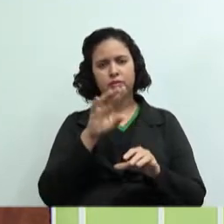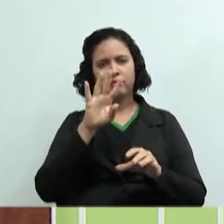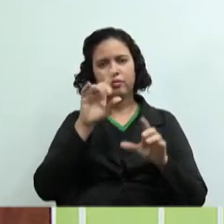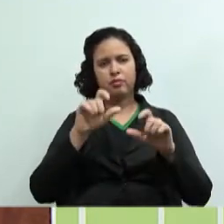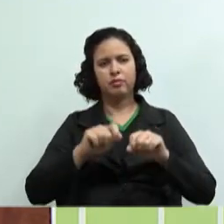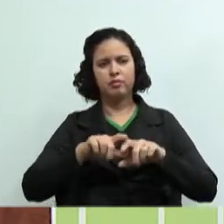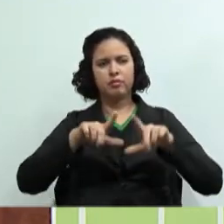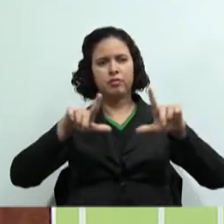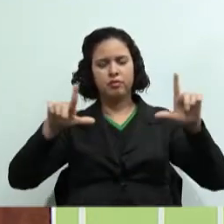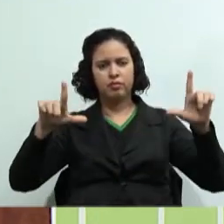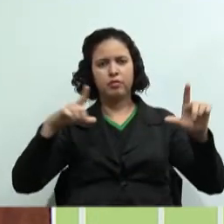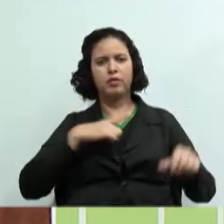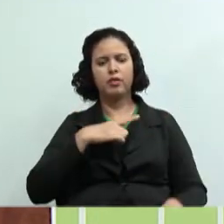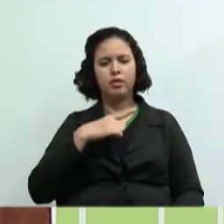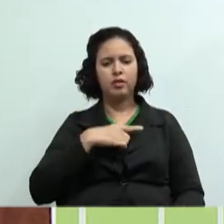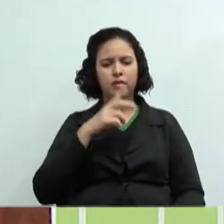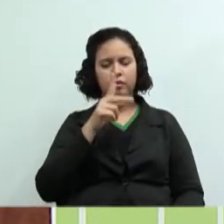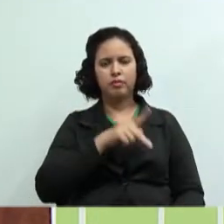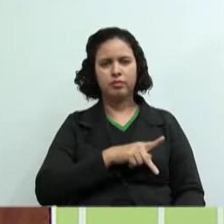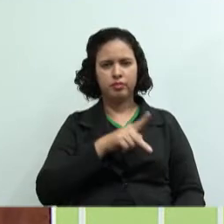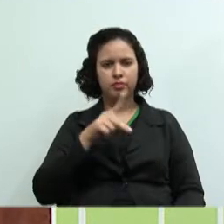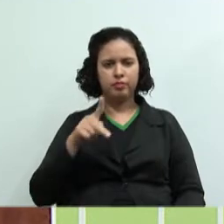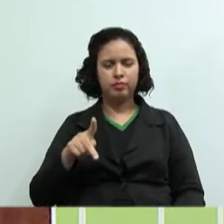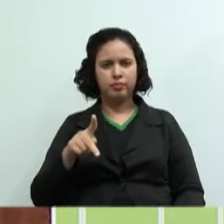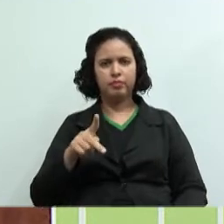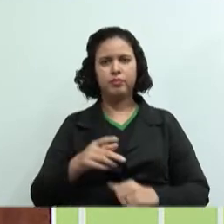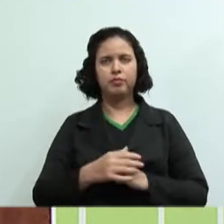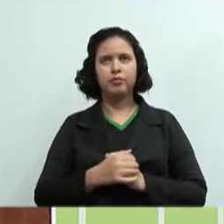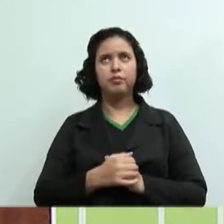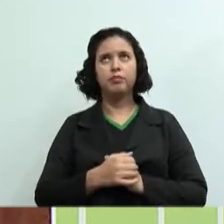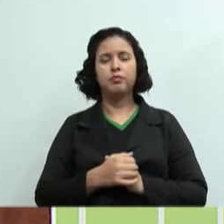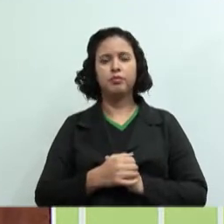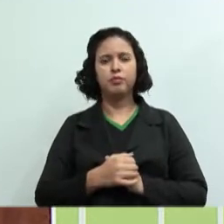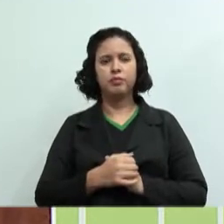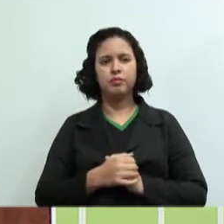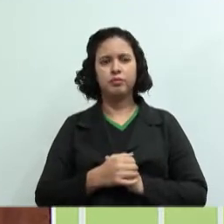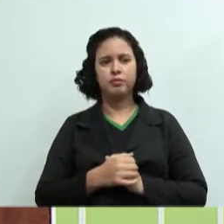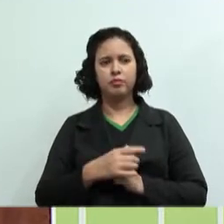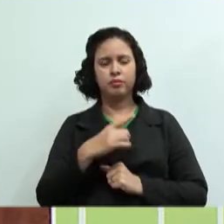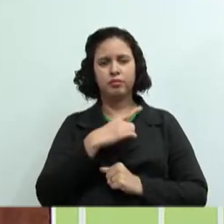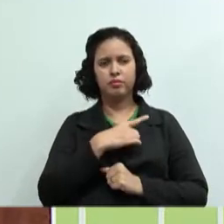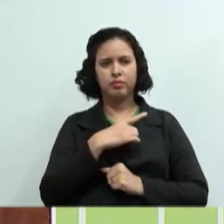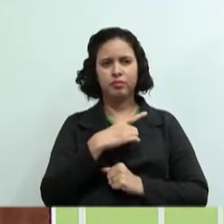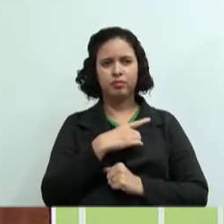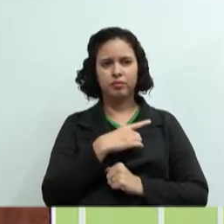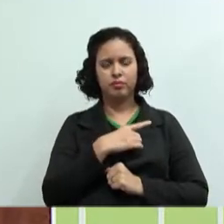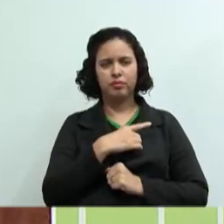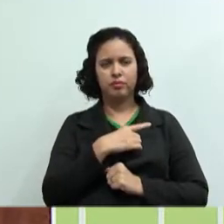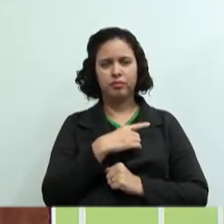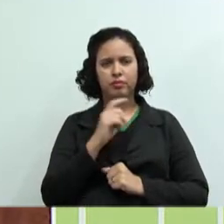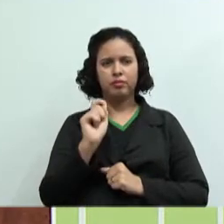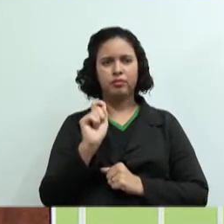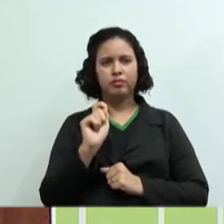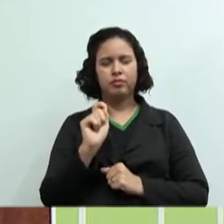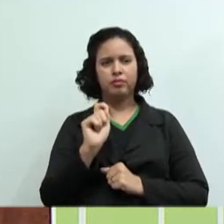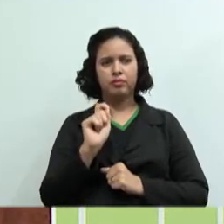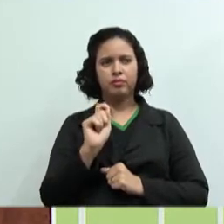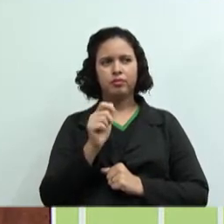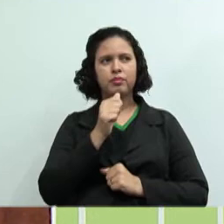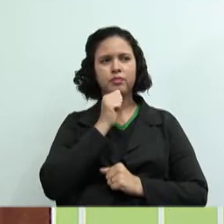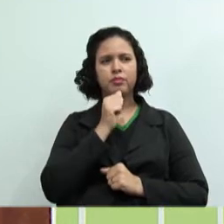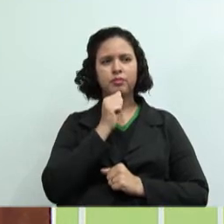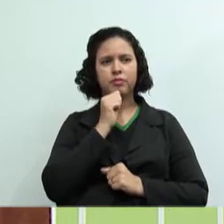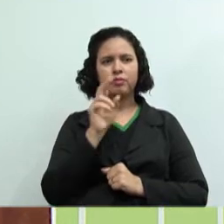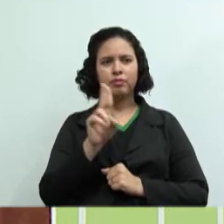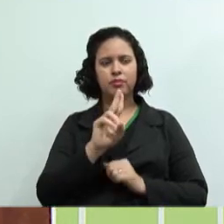Outra coisa, tem uma professora que tem uma foto lá no mural que está sem o nome da escola. Eu